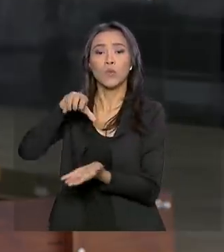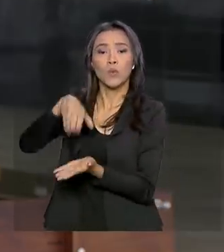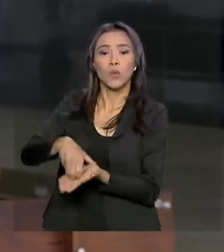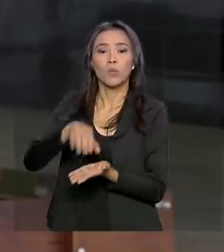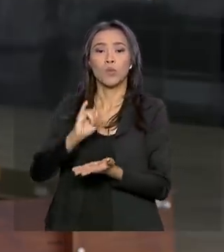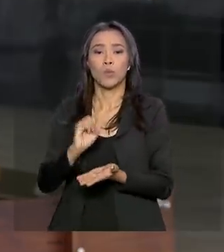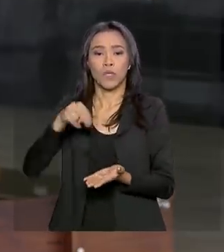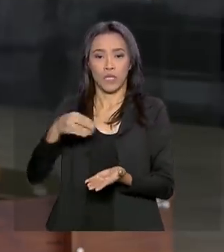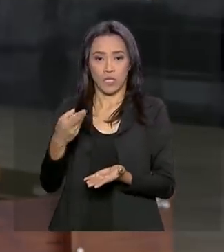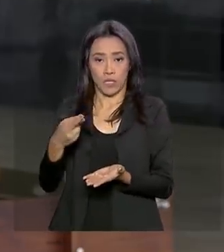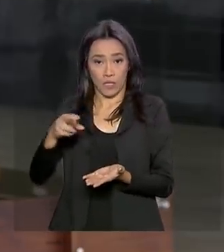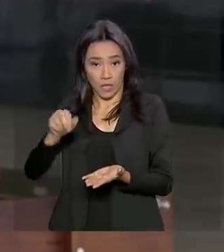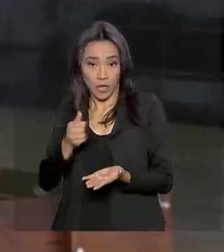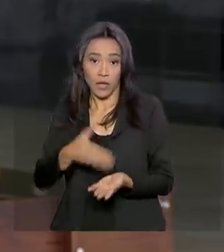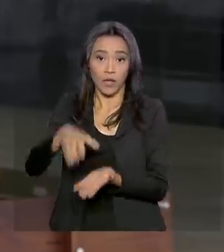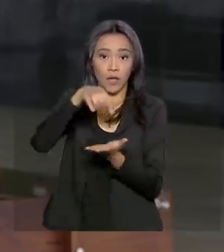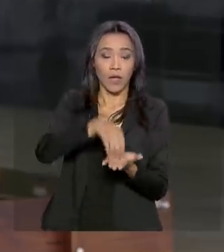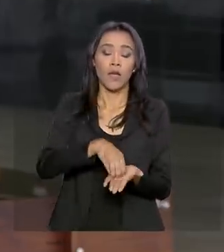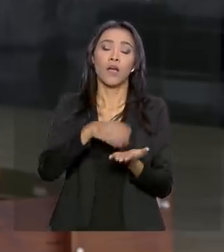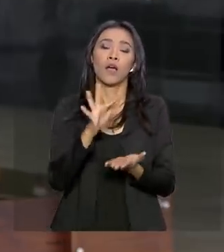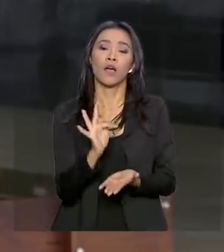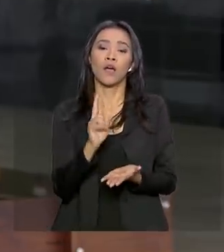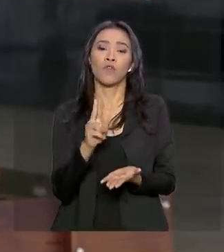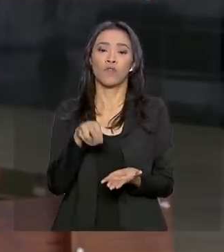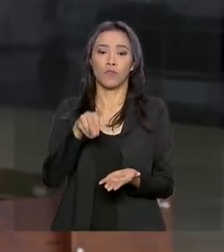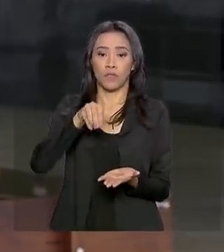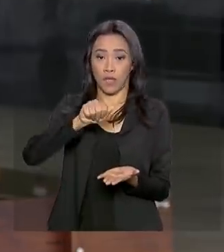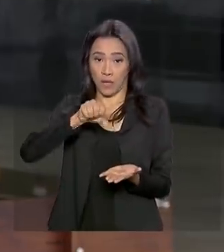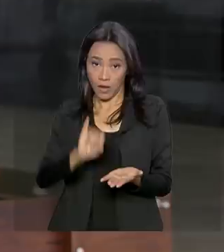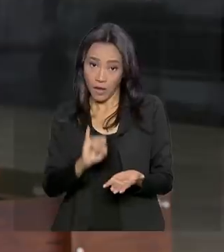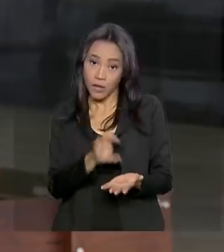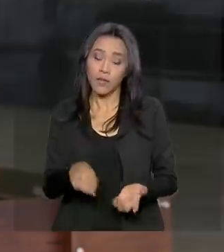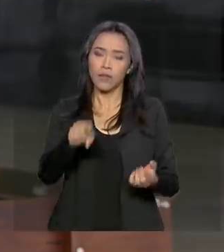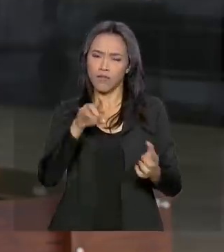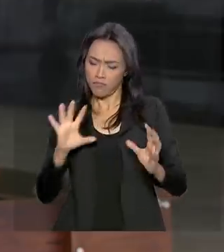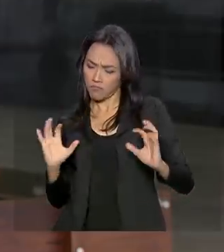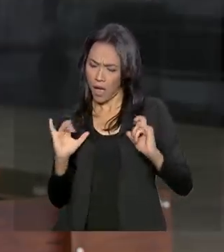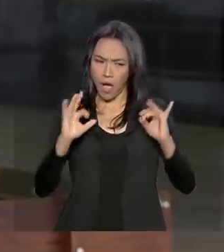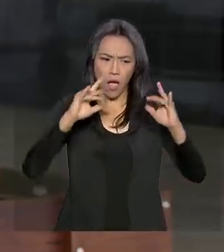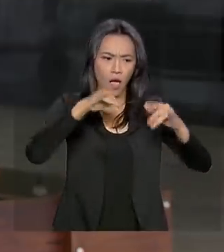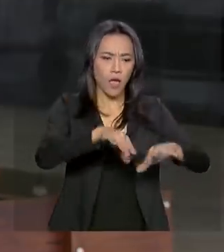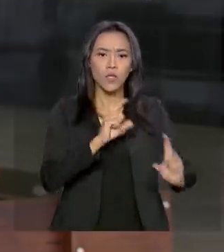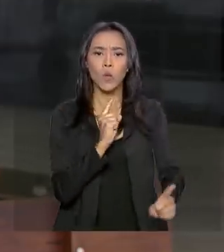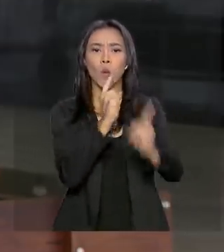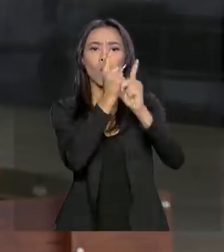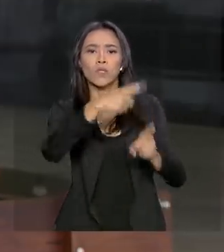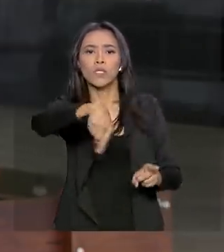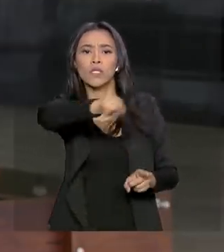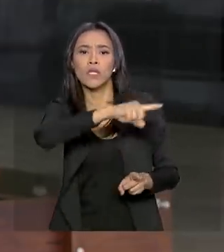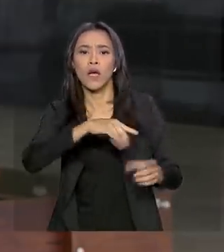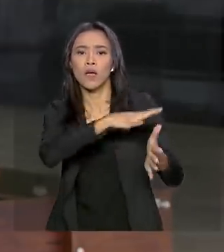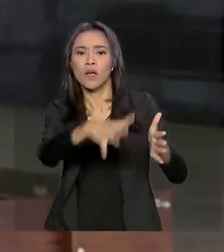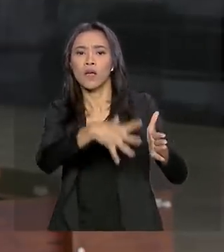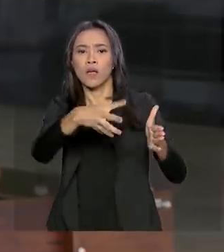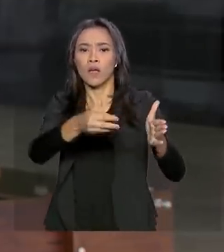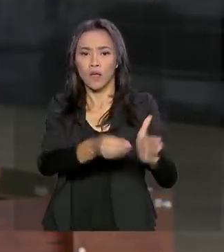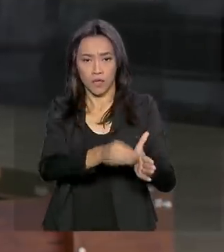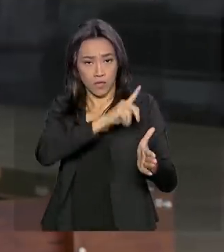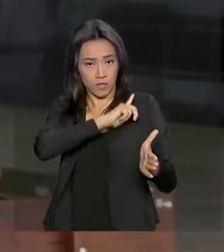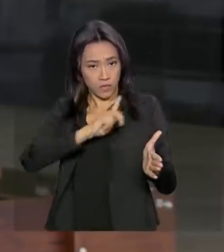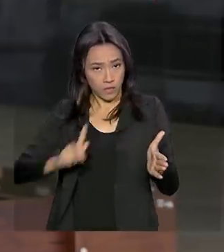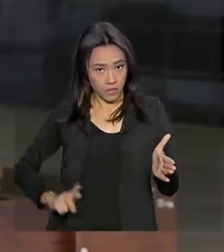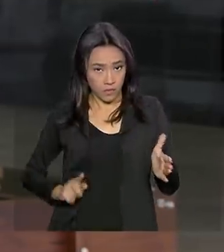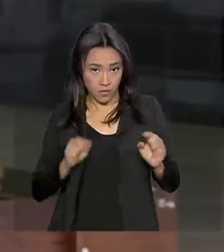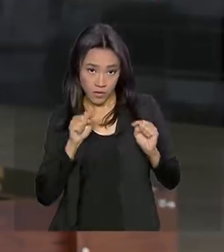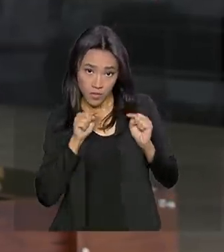da FUNAI. Bom, os ministros vão se encontrar com governadores dos estados onde há presença do bioma Amazônia. E a ideia